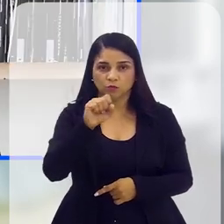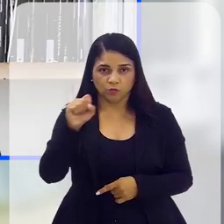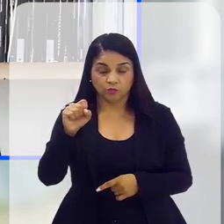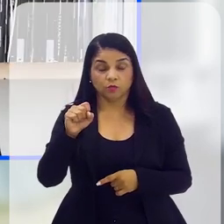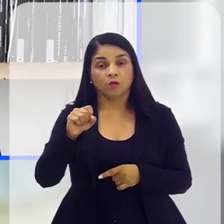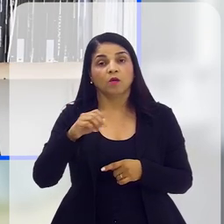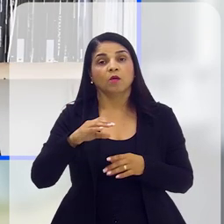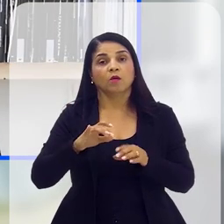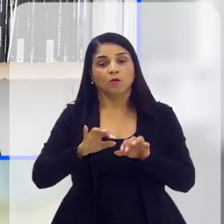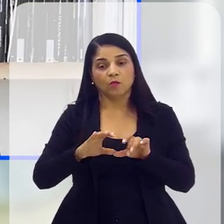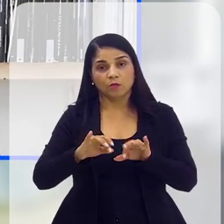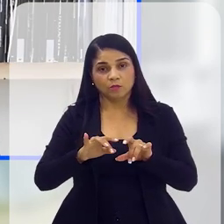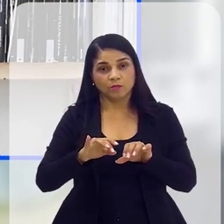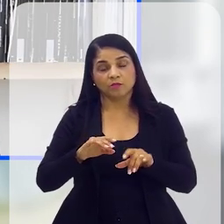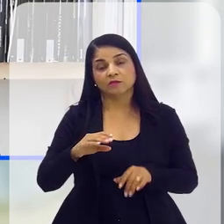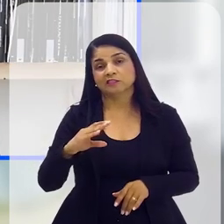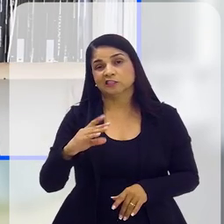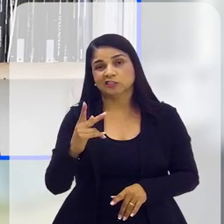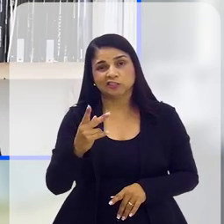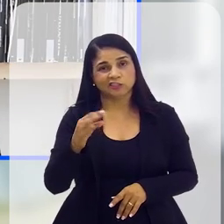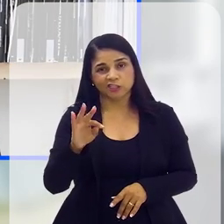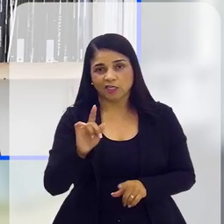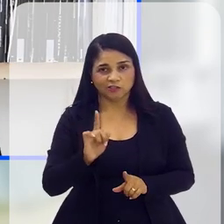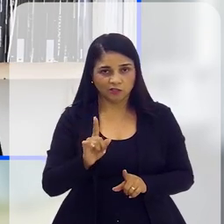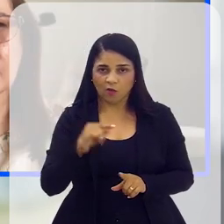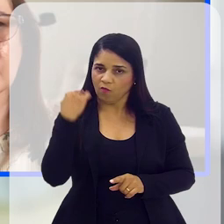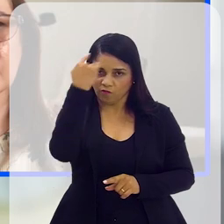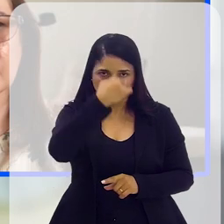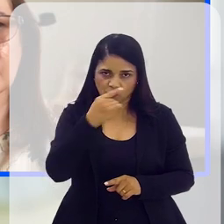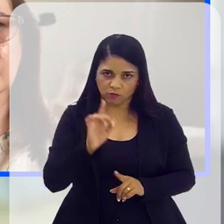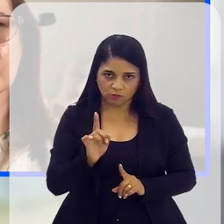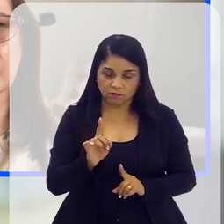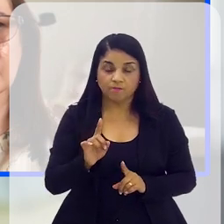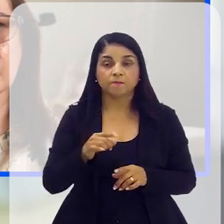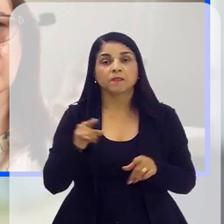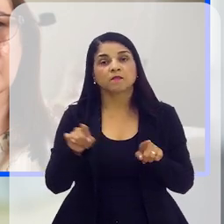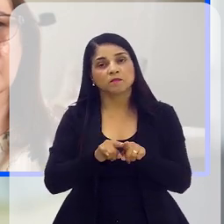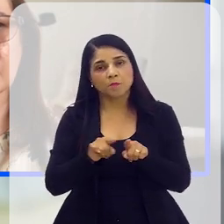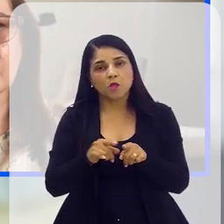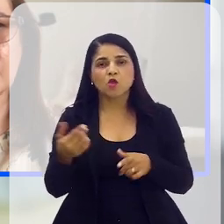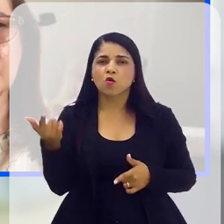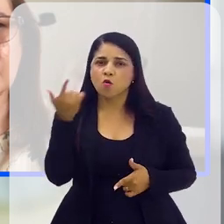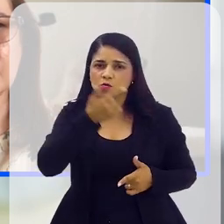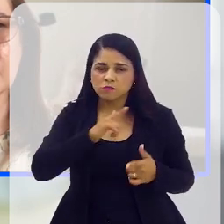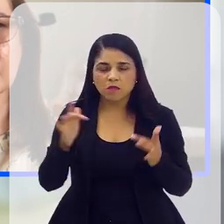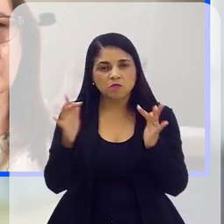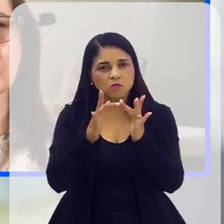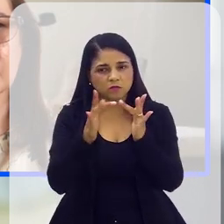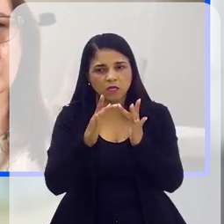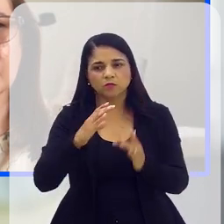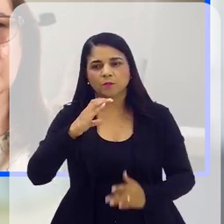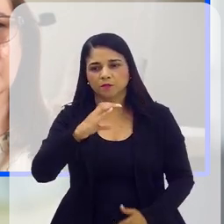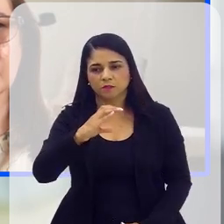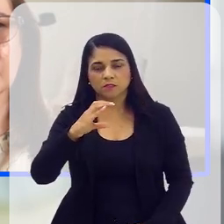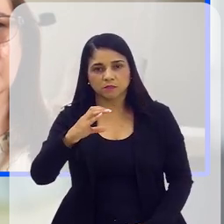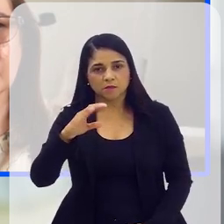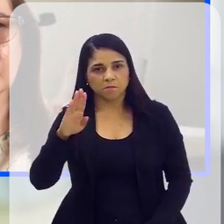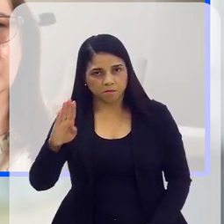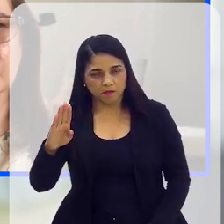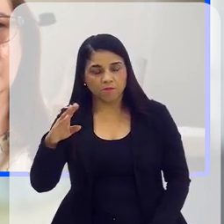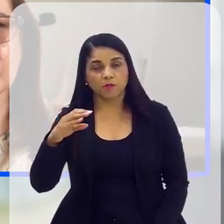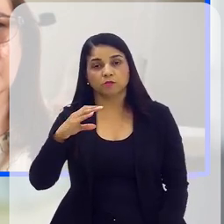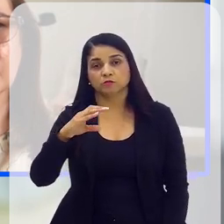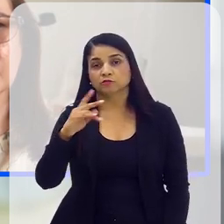É certo, 24 horas por dia, então, só por telefone, mas as pessoas também conseguem entrar em contato com o CVV pelo chat,